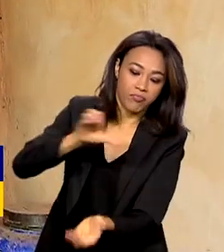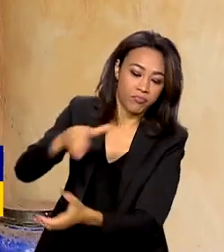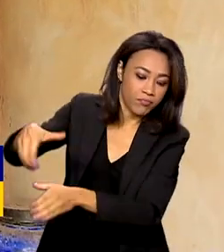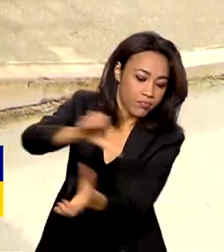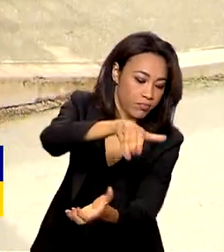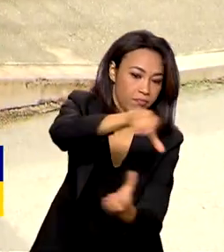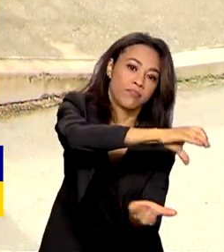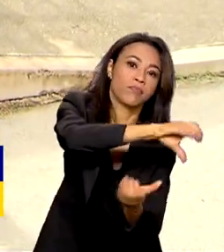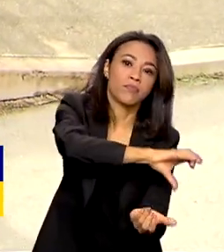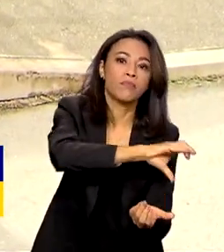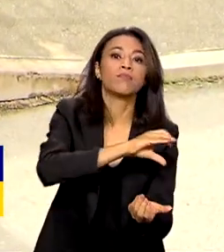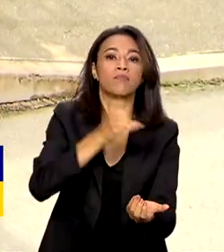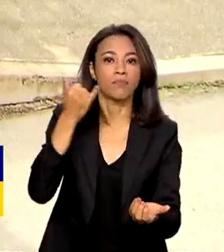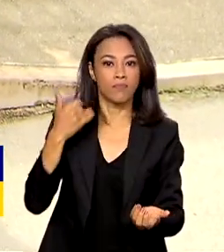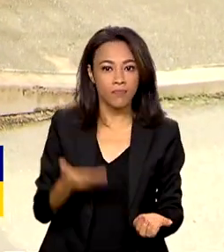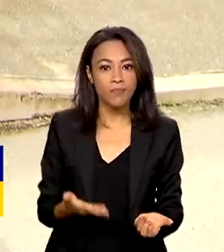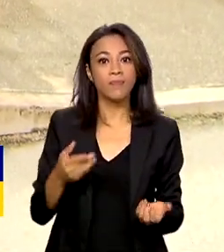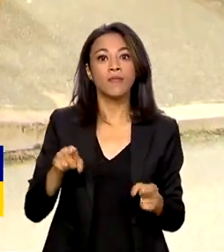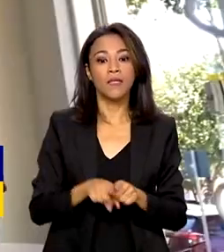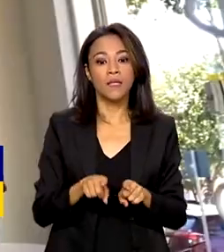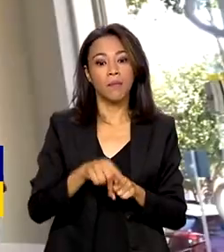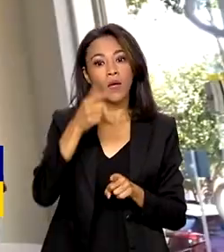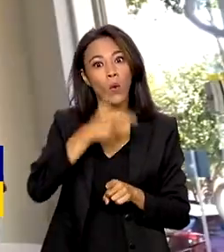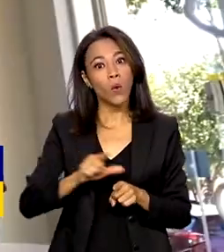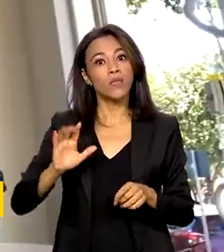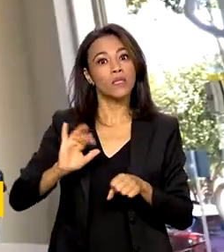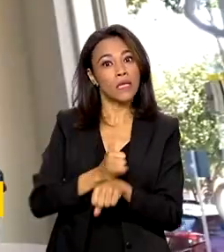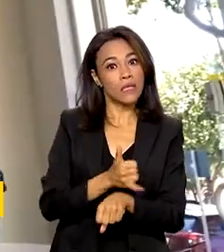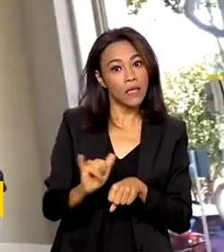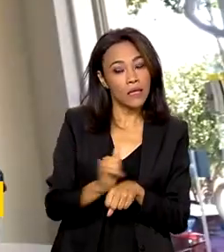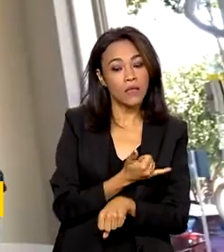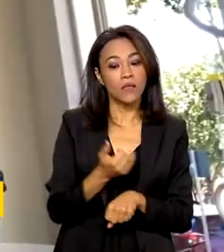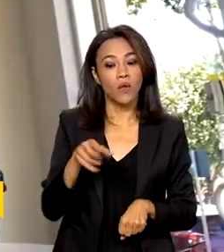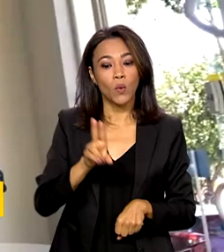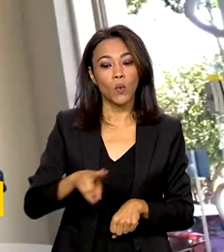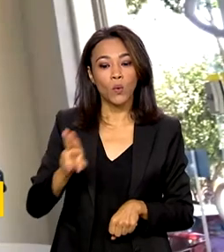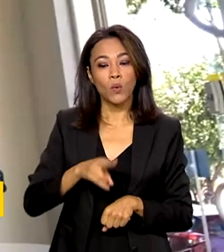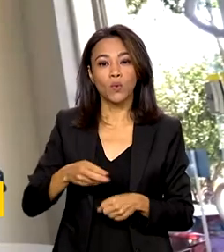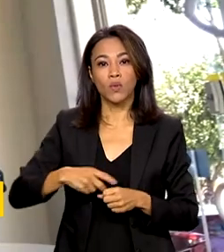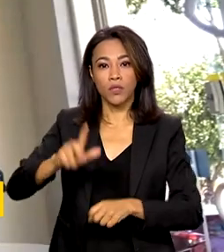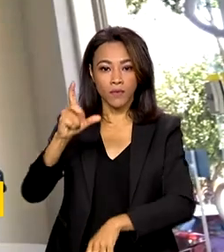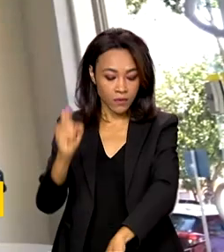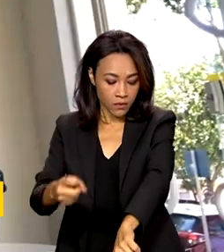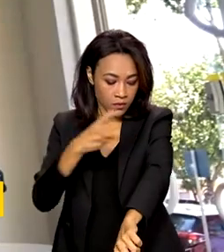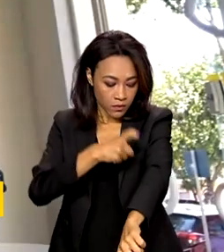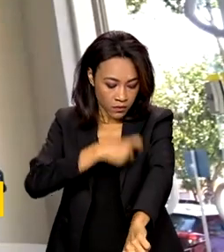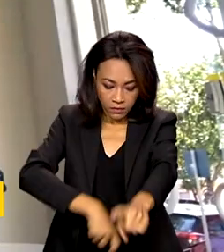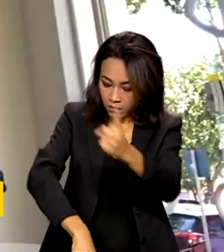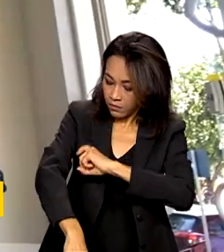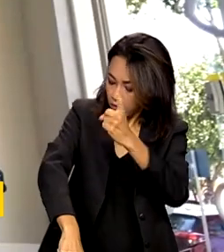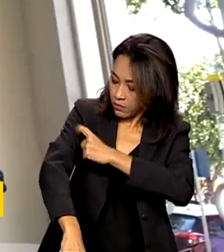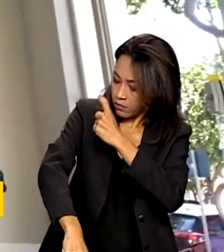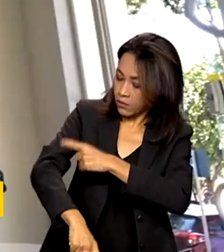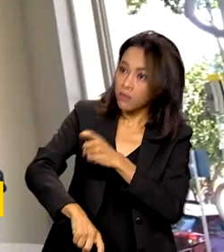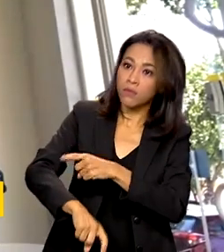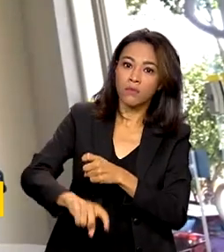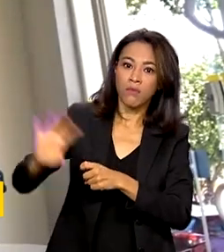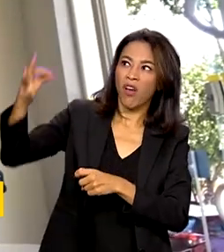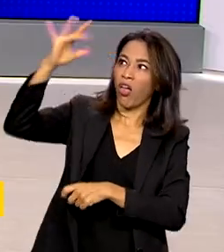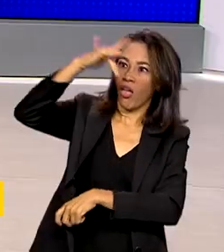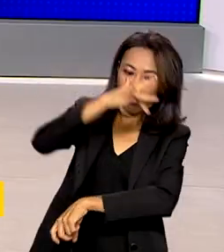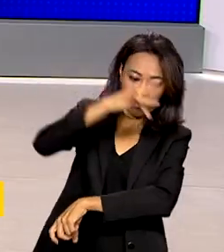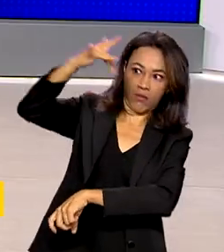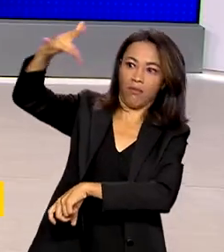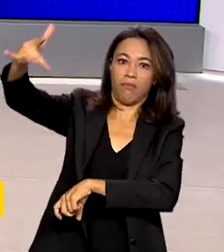domicílio e outras medidas como utilização de referentes, telas nas janelas, para se proteger contra o Brasil.